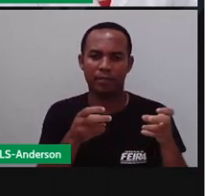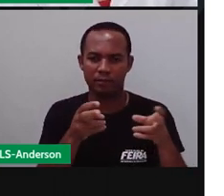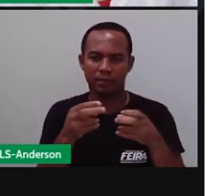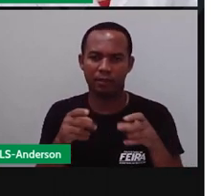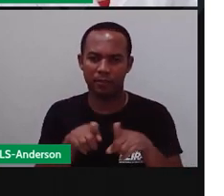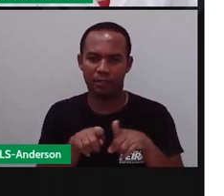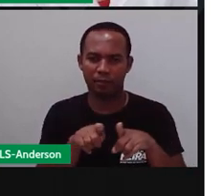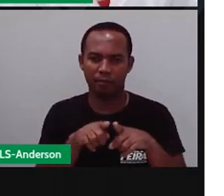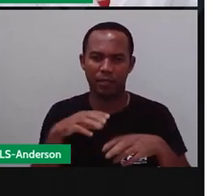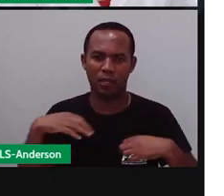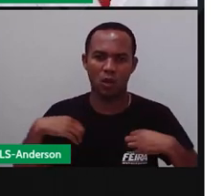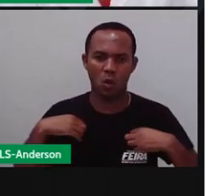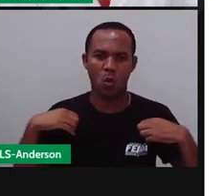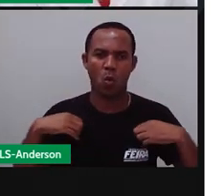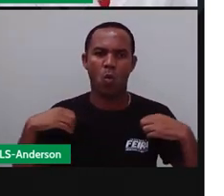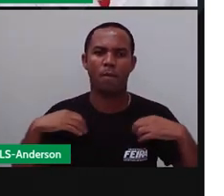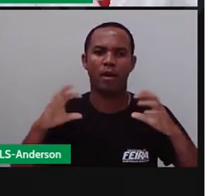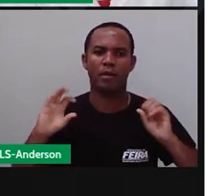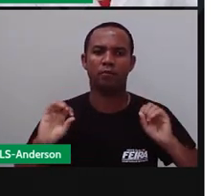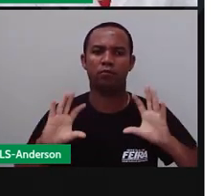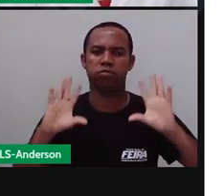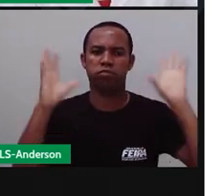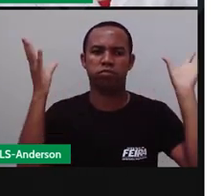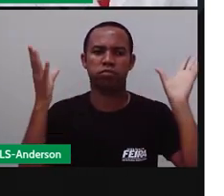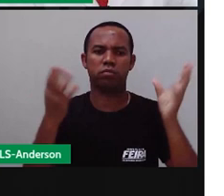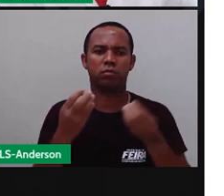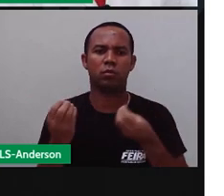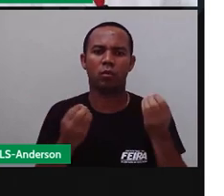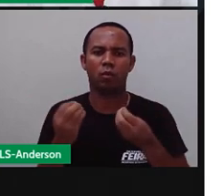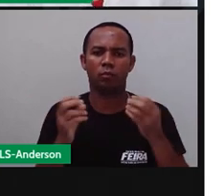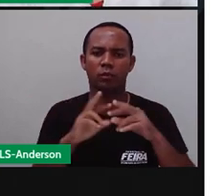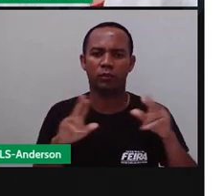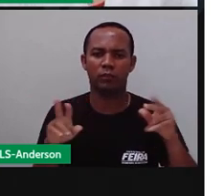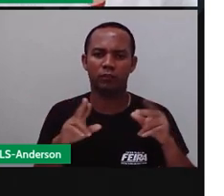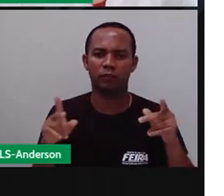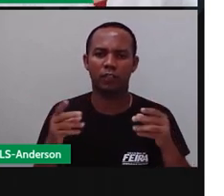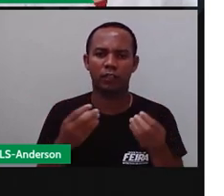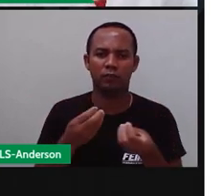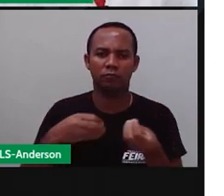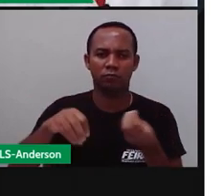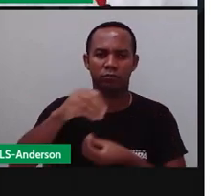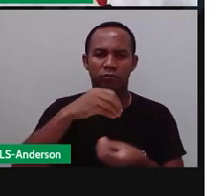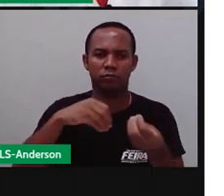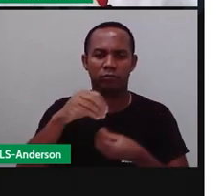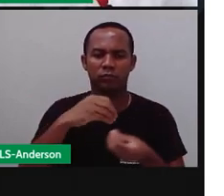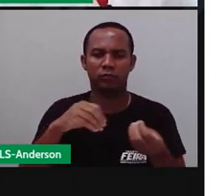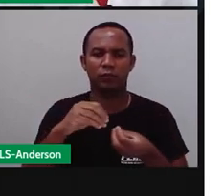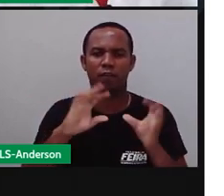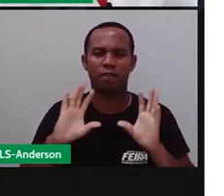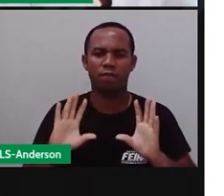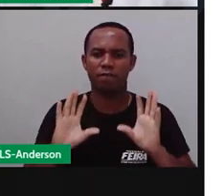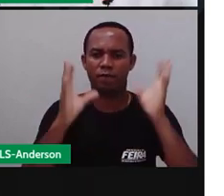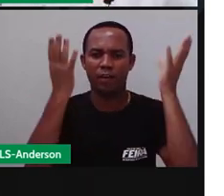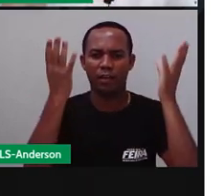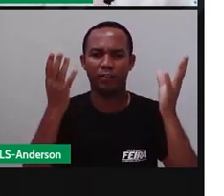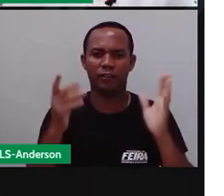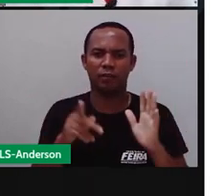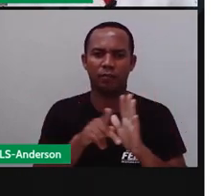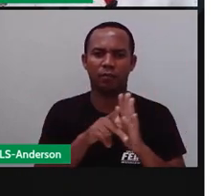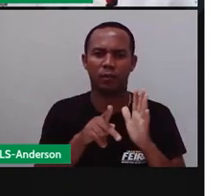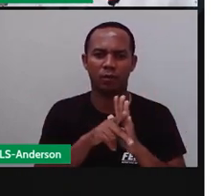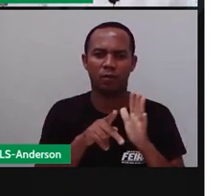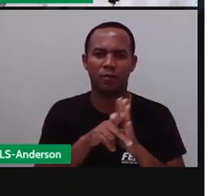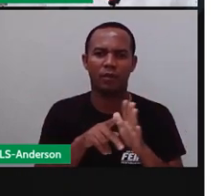vestimentas, né, pra comemorar, são bem semelhantes, né? A diferença é que eles introduzem aí, nessa festa junina, no quê? As